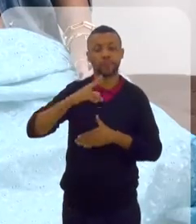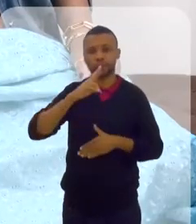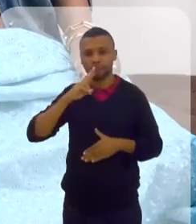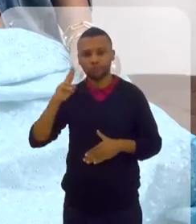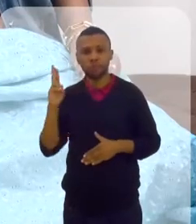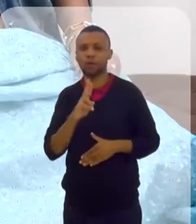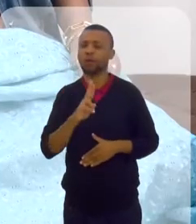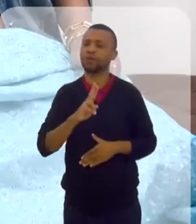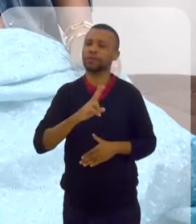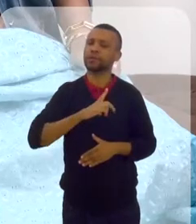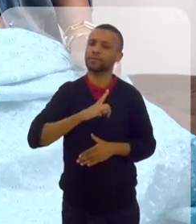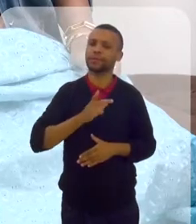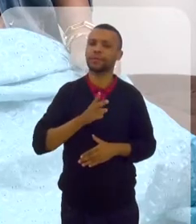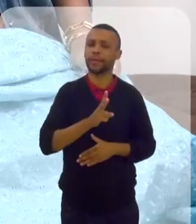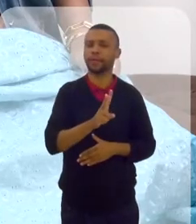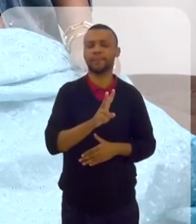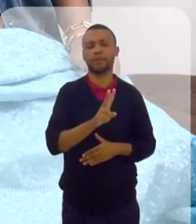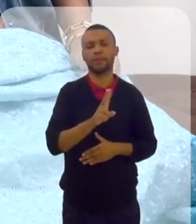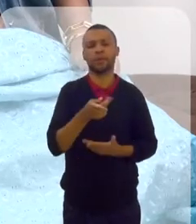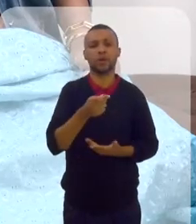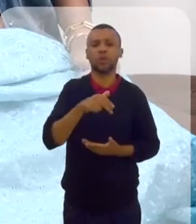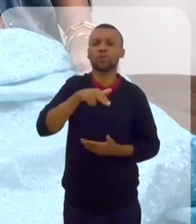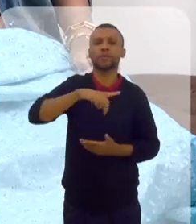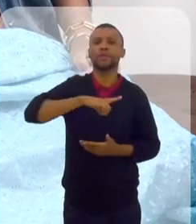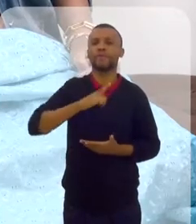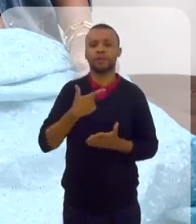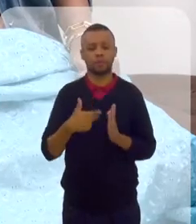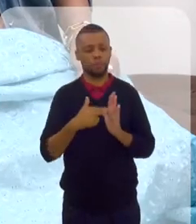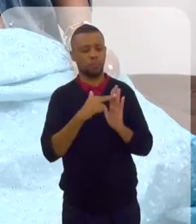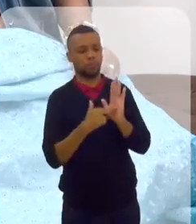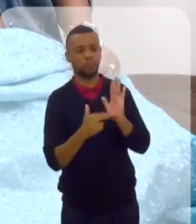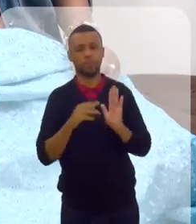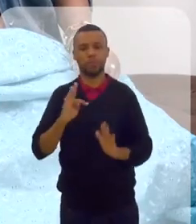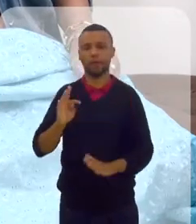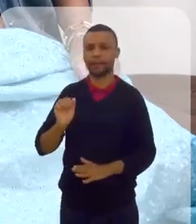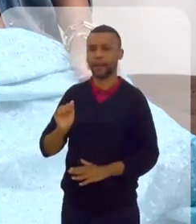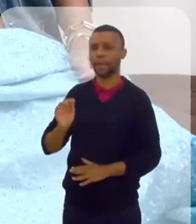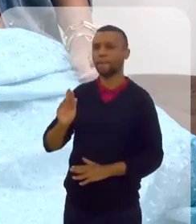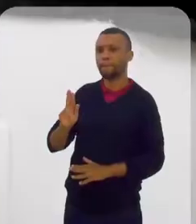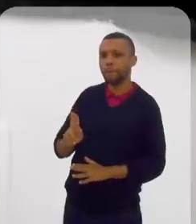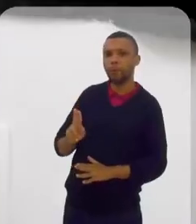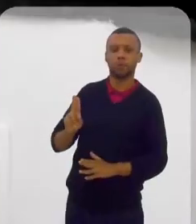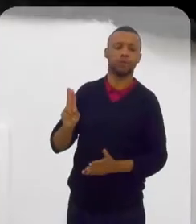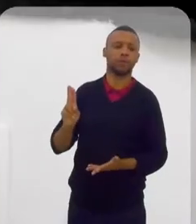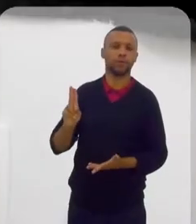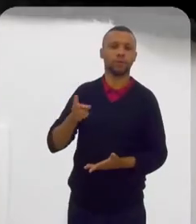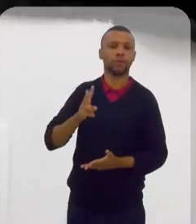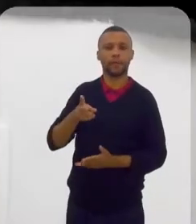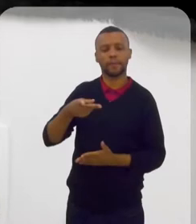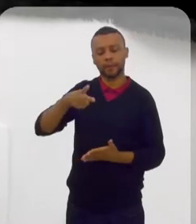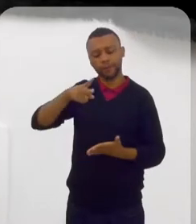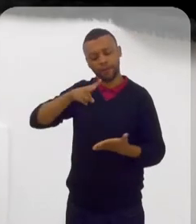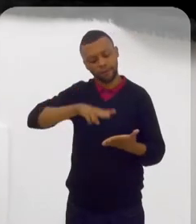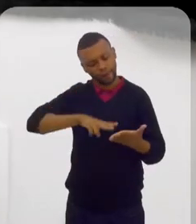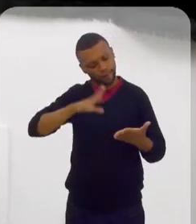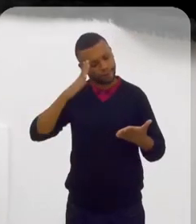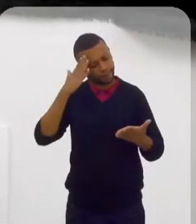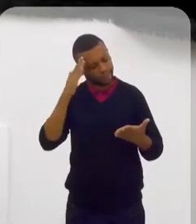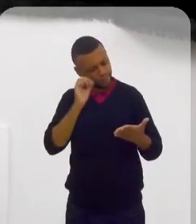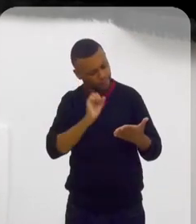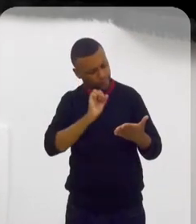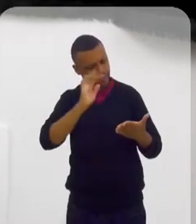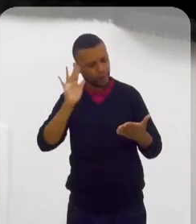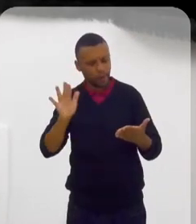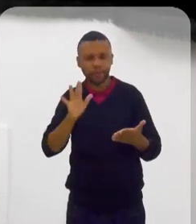motivo de a gente ter temas tabus. Então, eu procurei sempre ler, entender, antes de falar assim, não, eu queria, sim, de